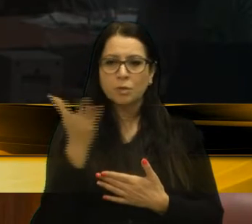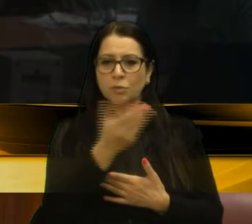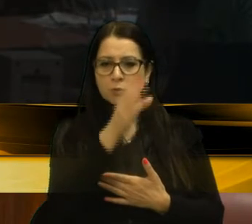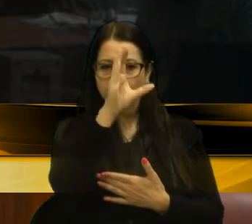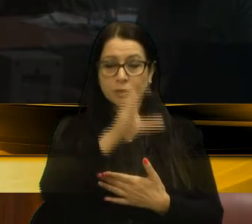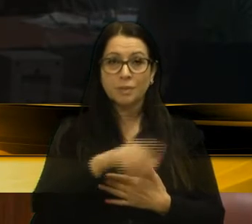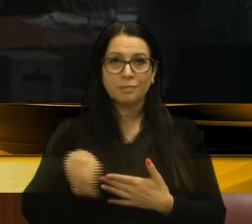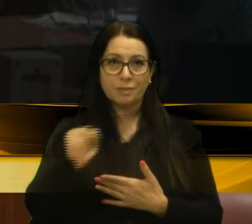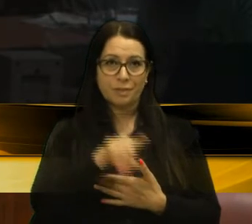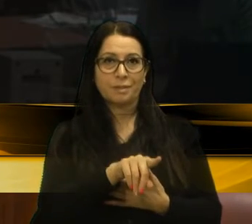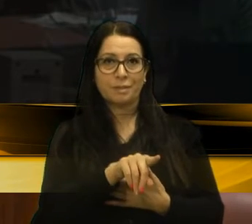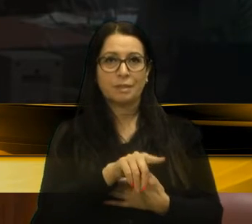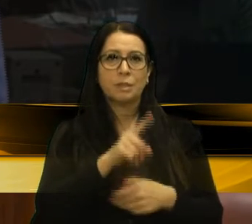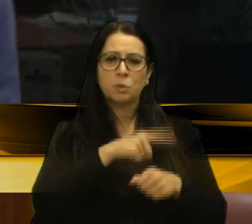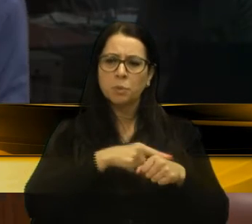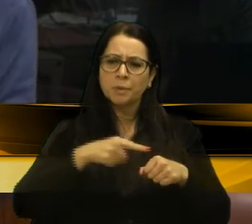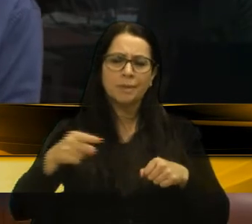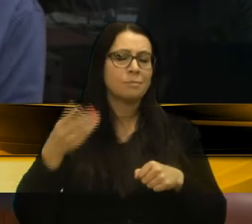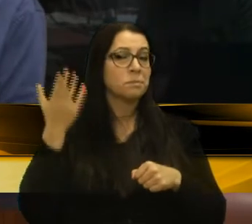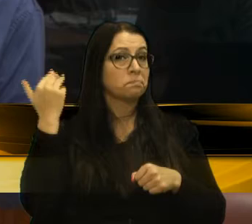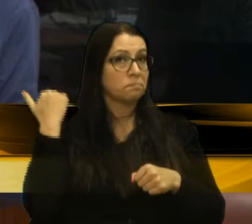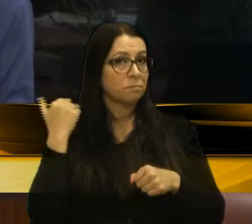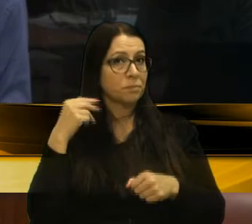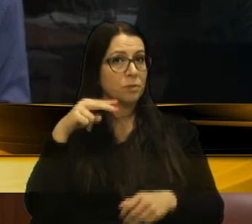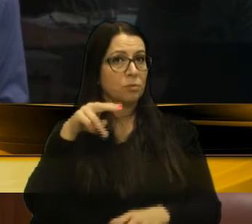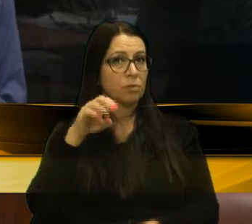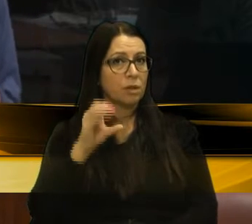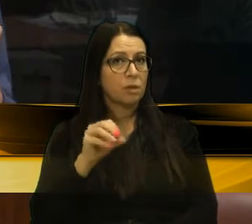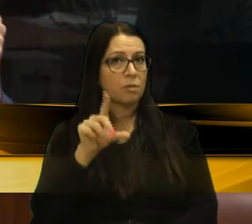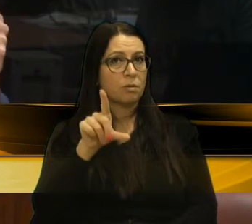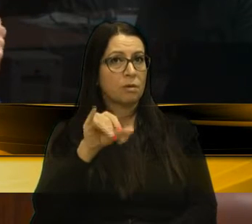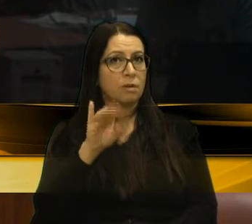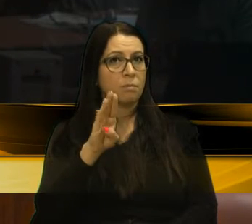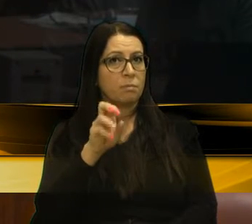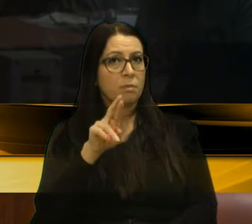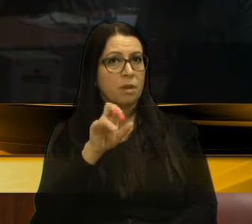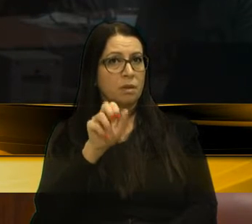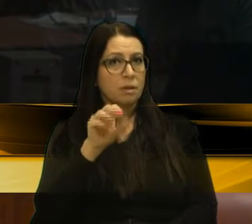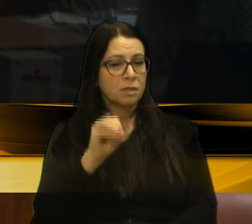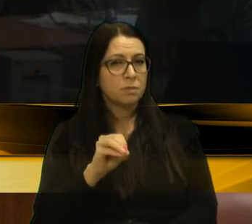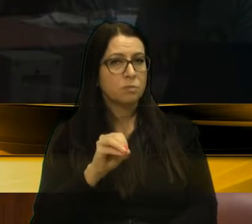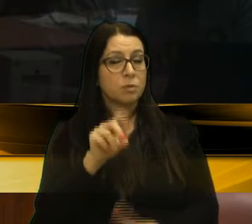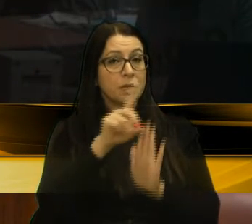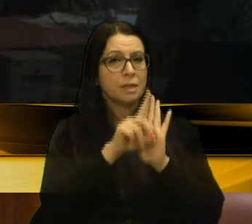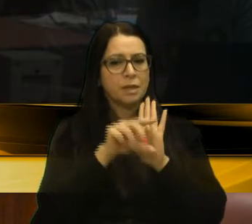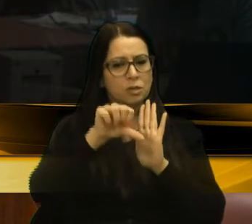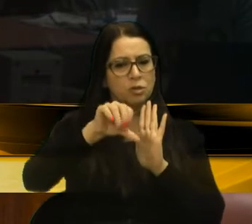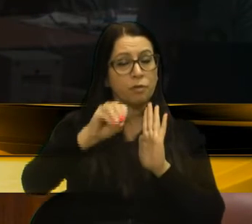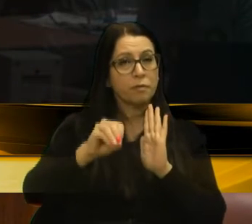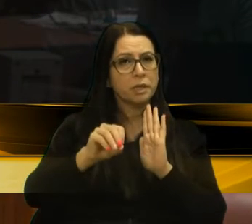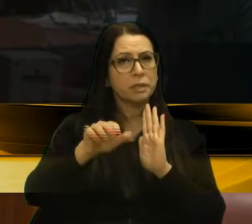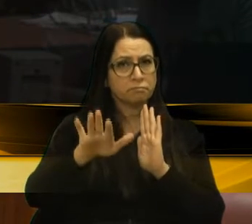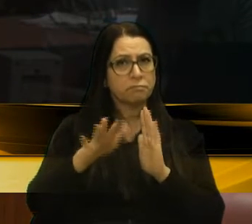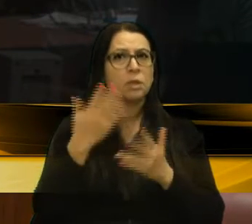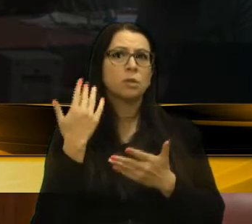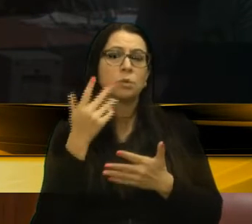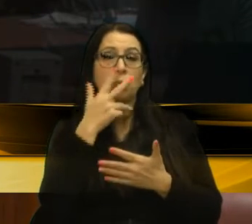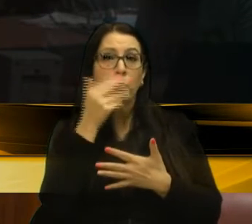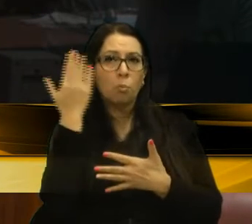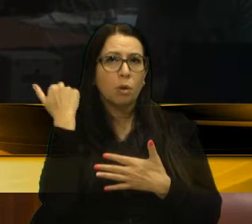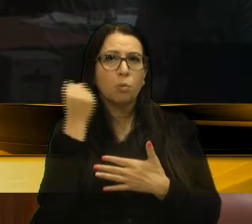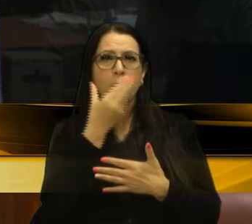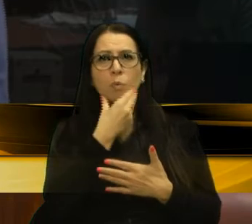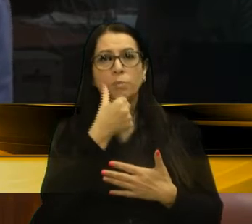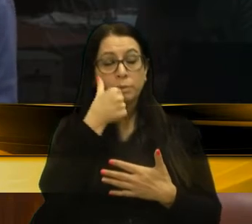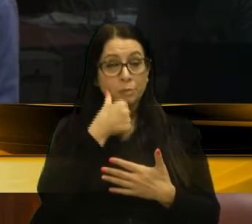nós tivemos um período muito duro do neoliberalismo, em especial na década de 90, onde, assim como muitos homens